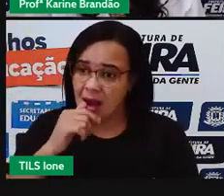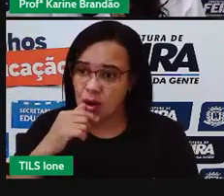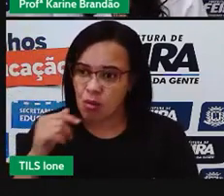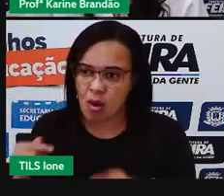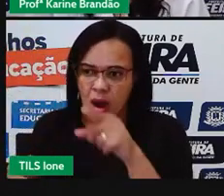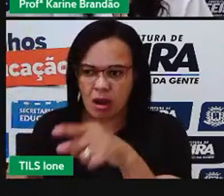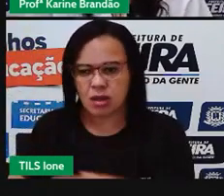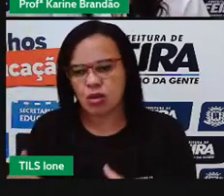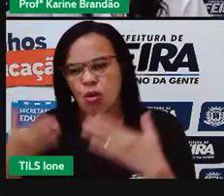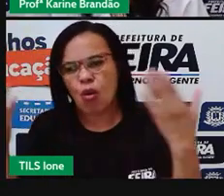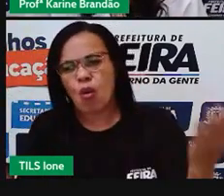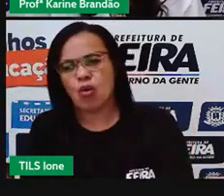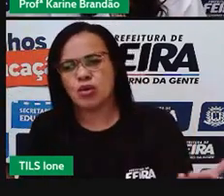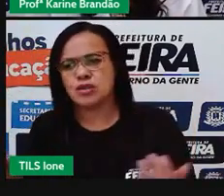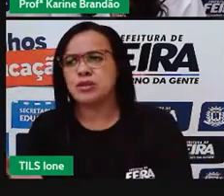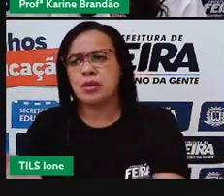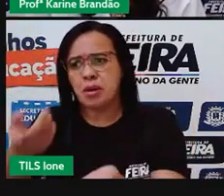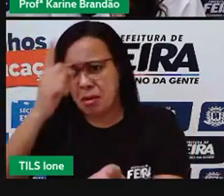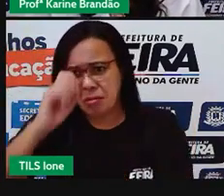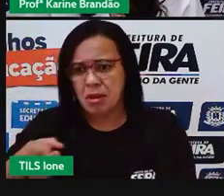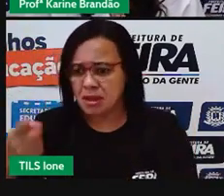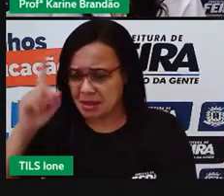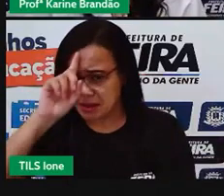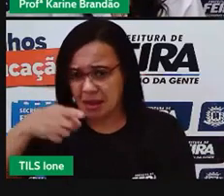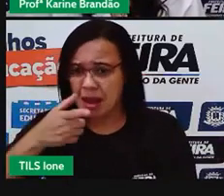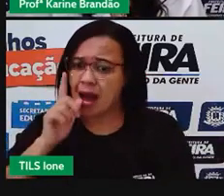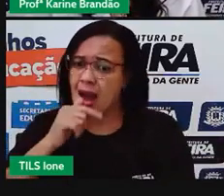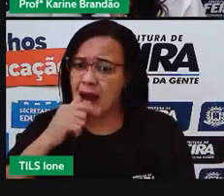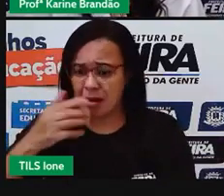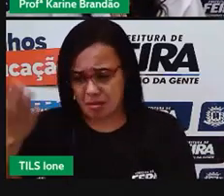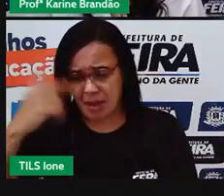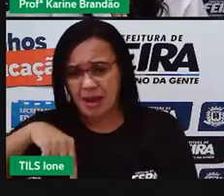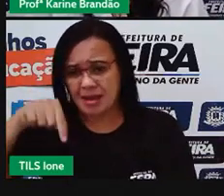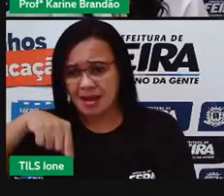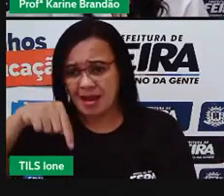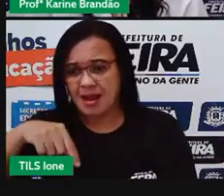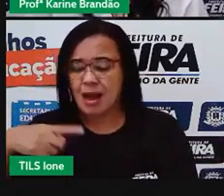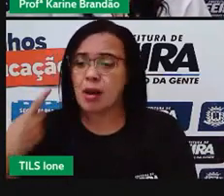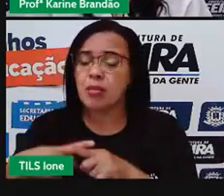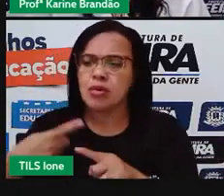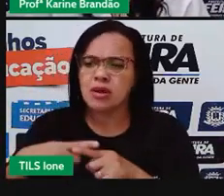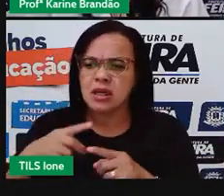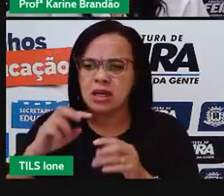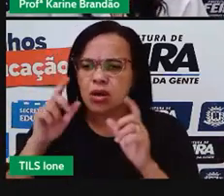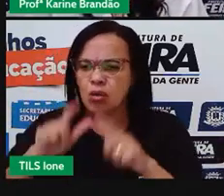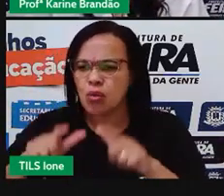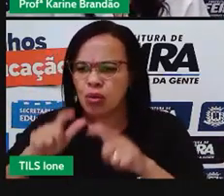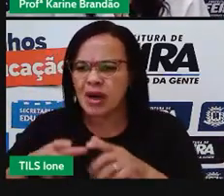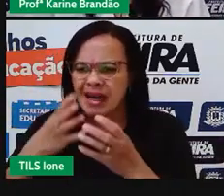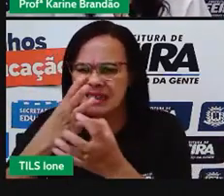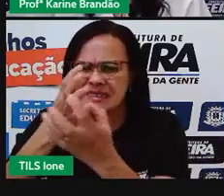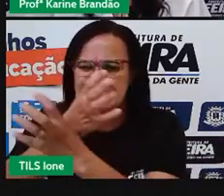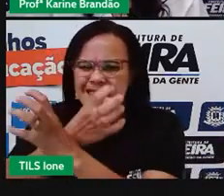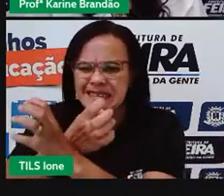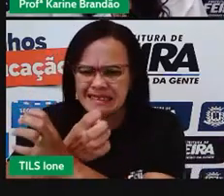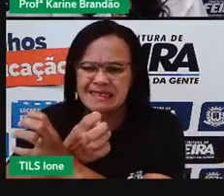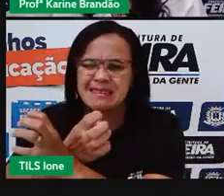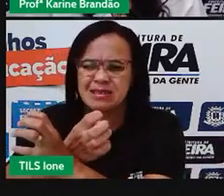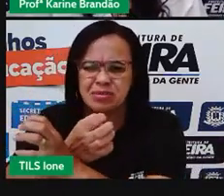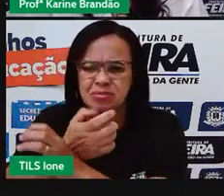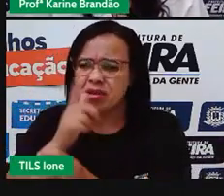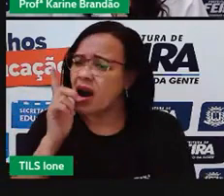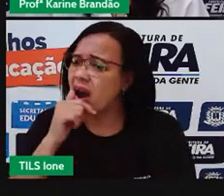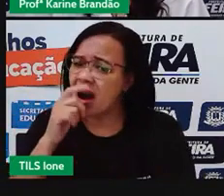estado, e no mundo, com falta de água, né? E existem ambientes, existem outras